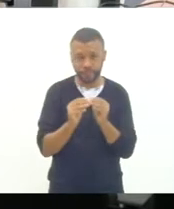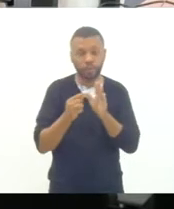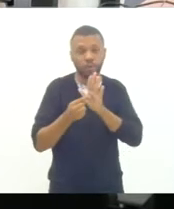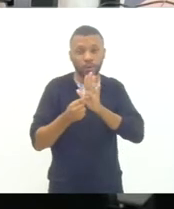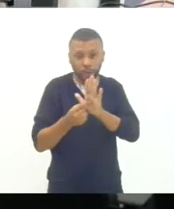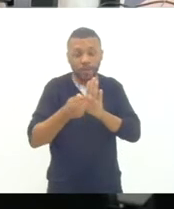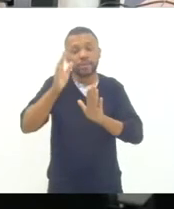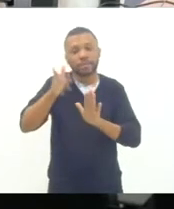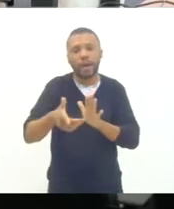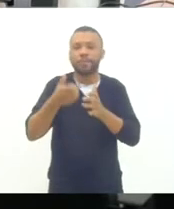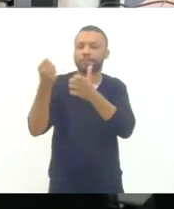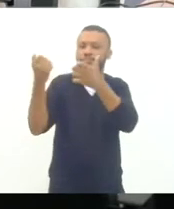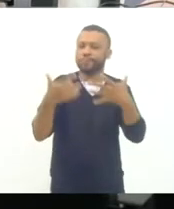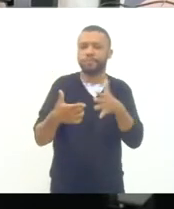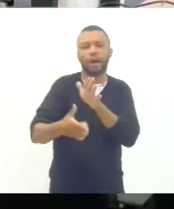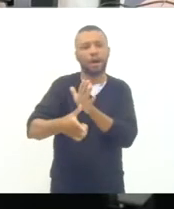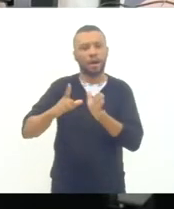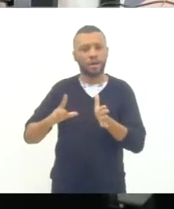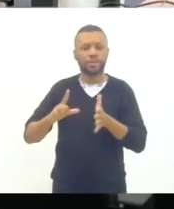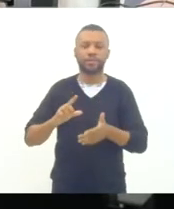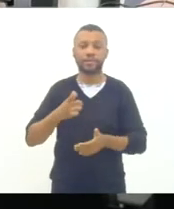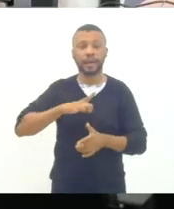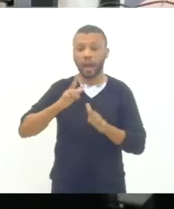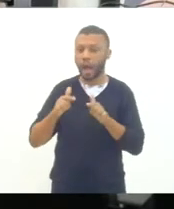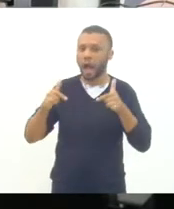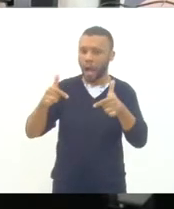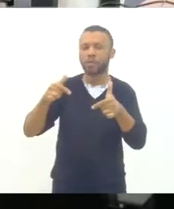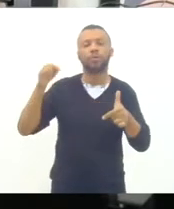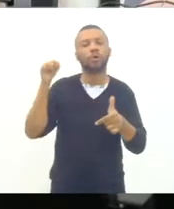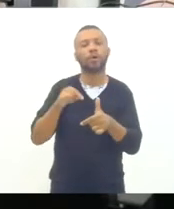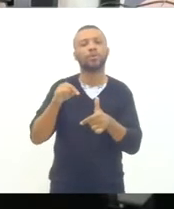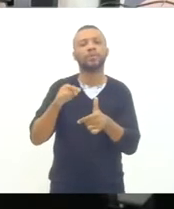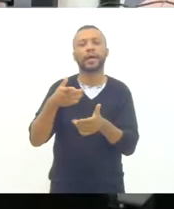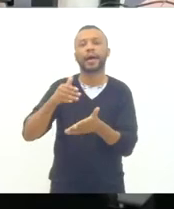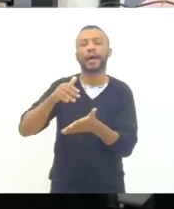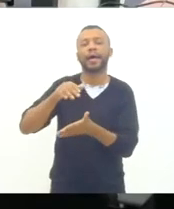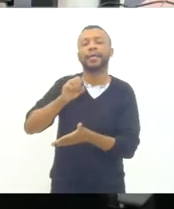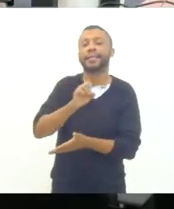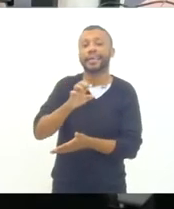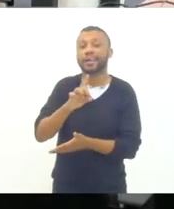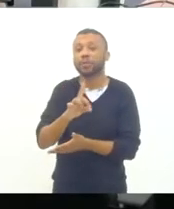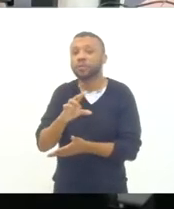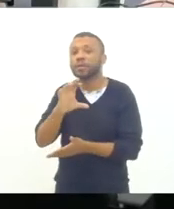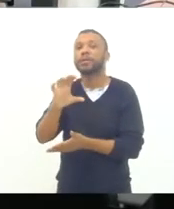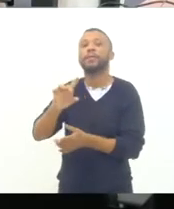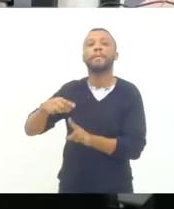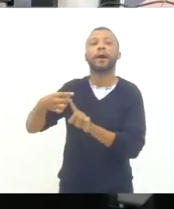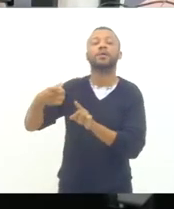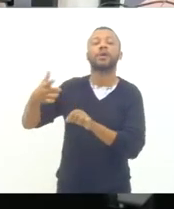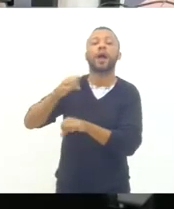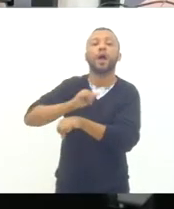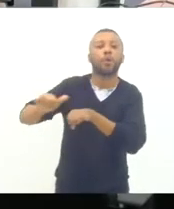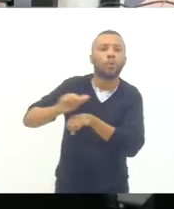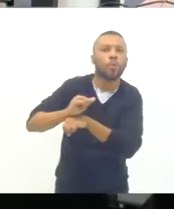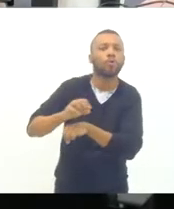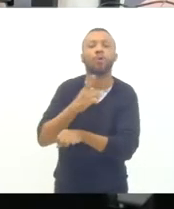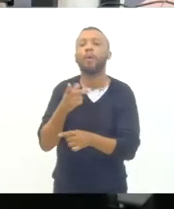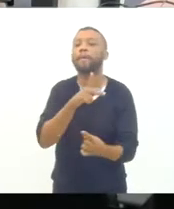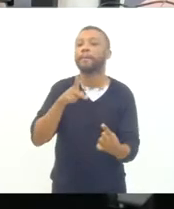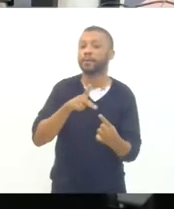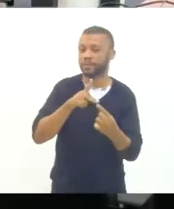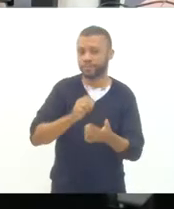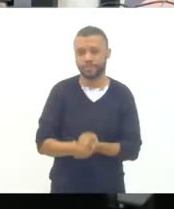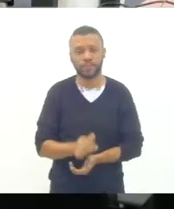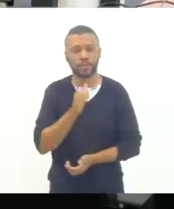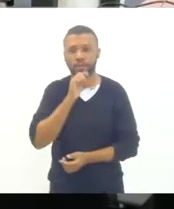elencados e que têm ações da Seduq em curso ou em planejamento. Com relação ao Plano Nacional